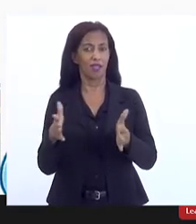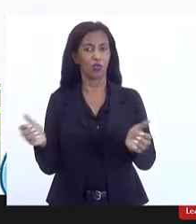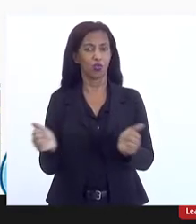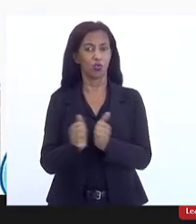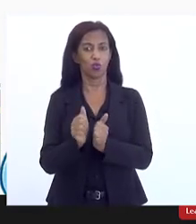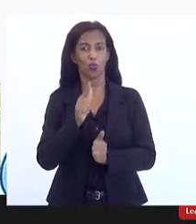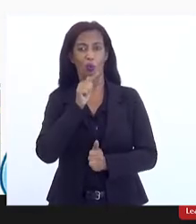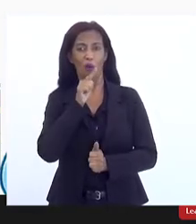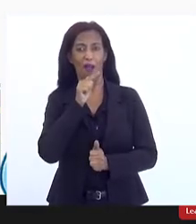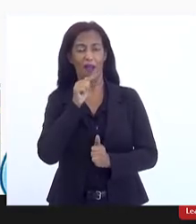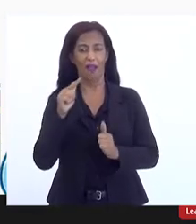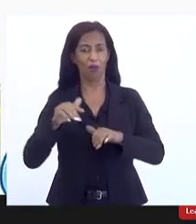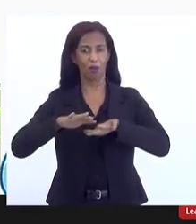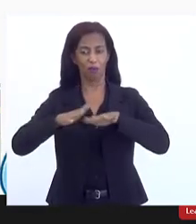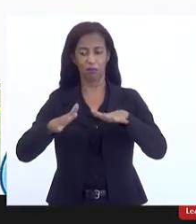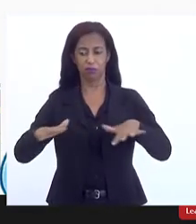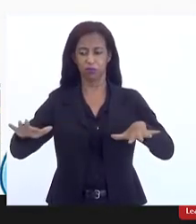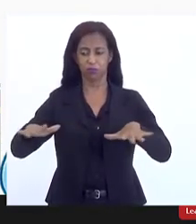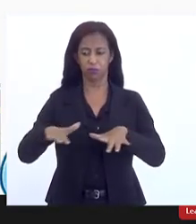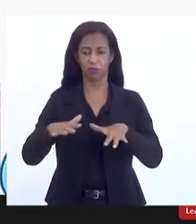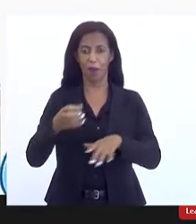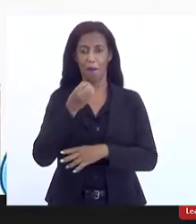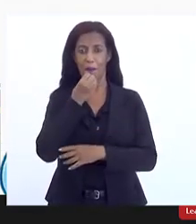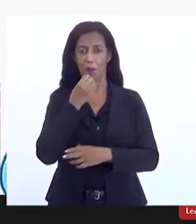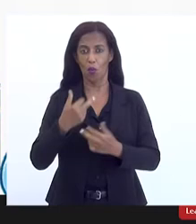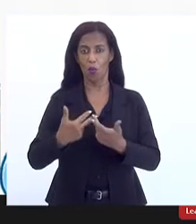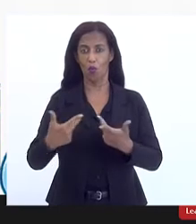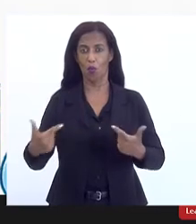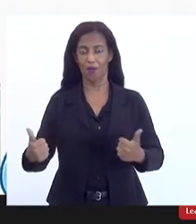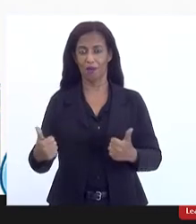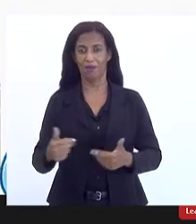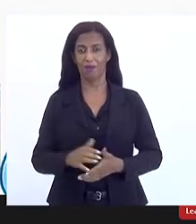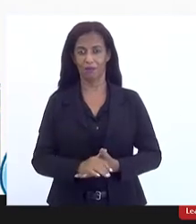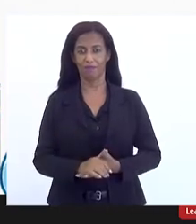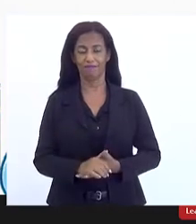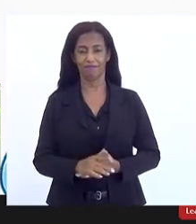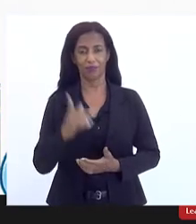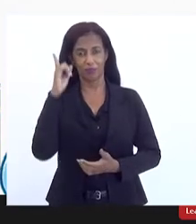problemas de captação de água de boa qualidade bastante concretos